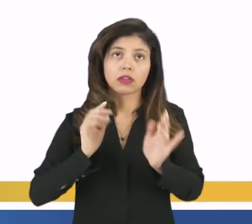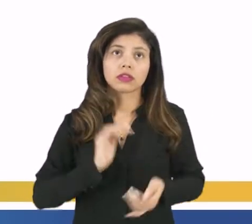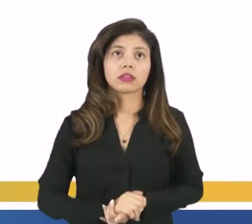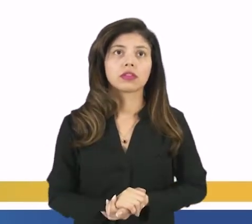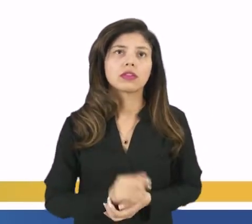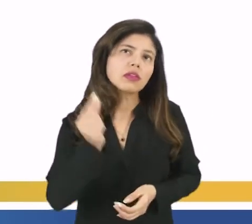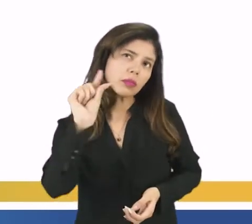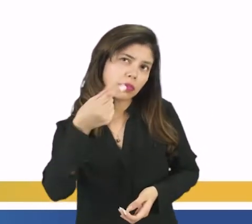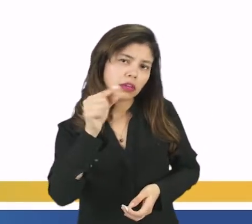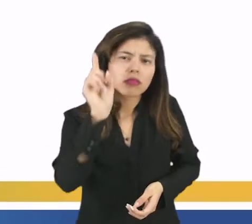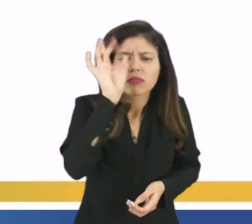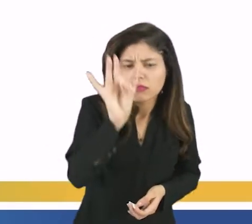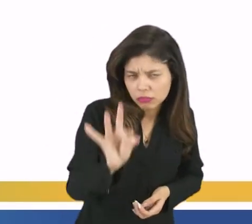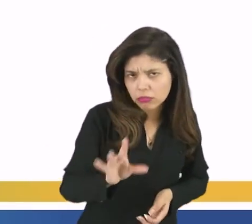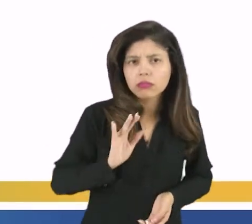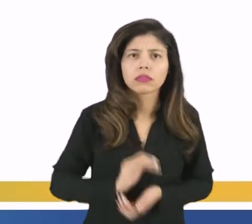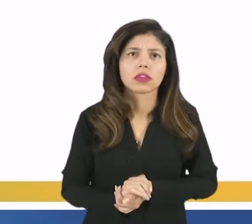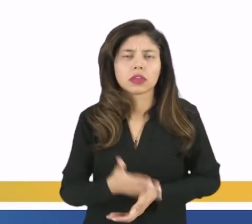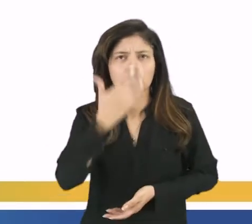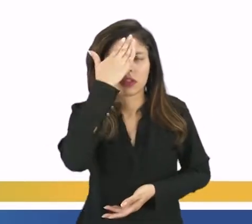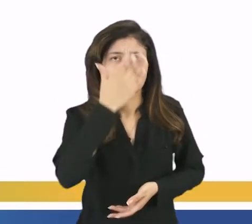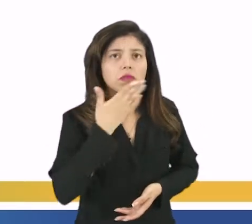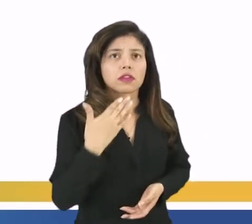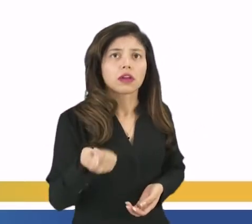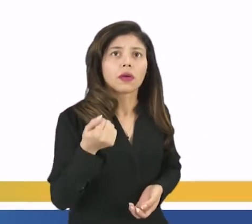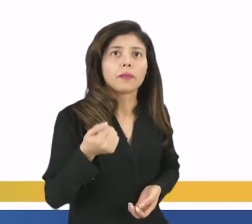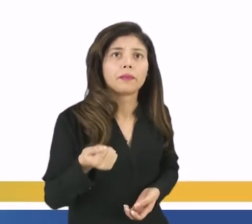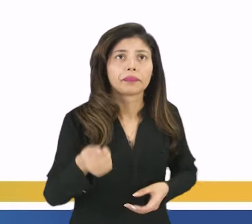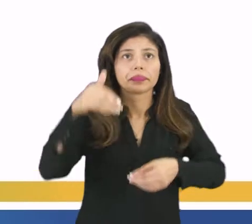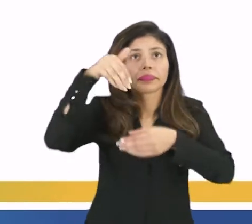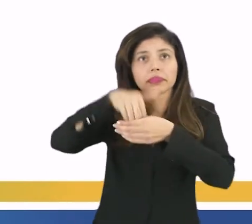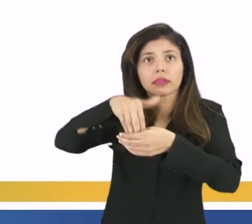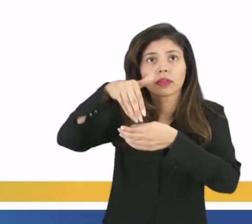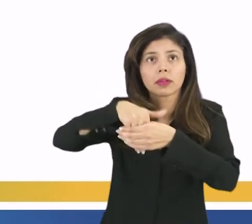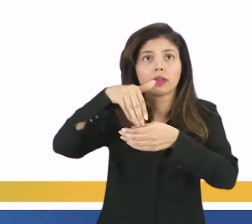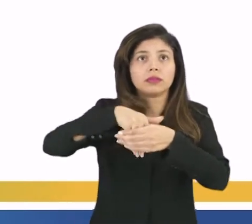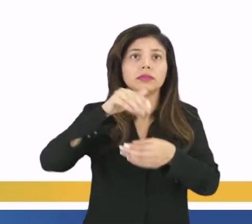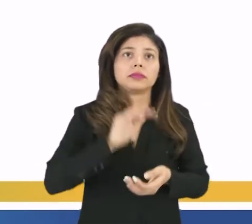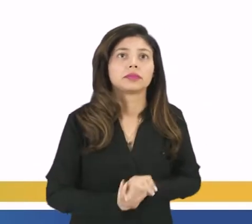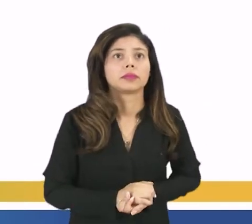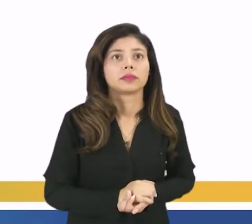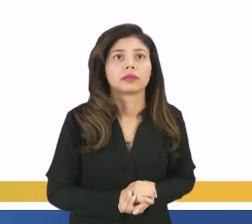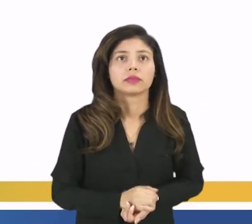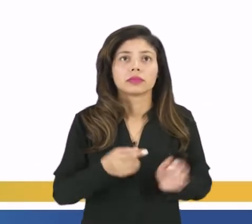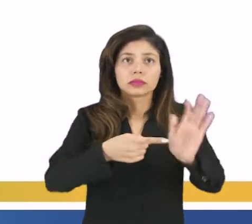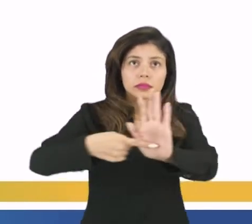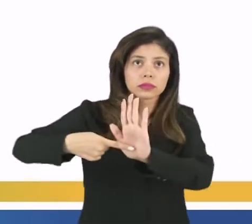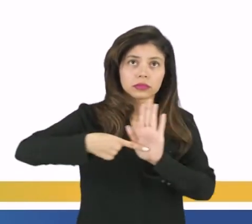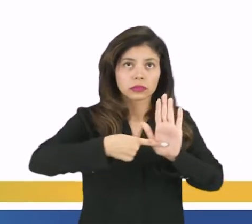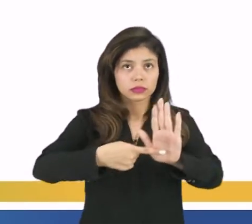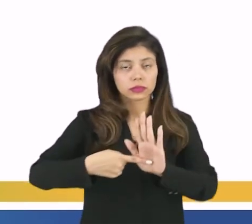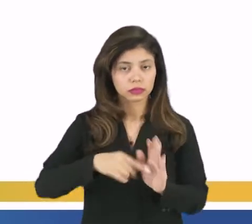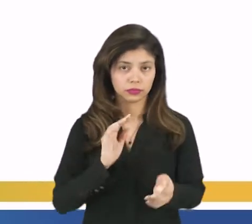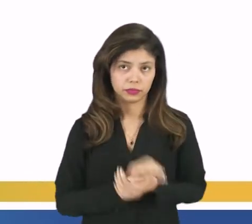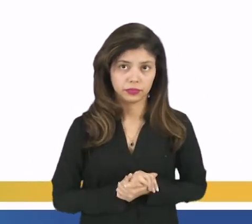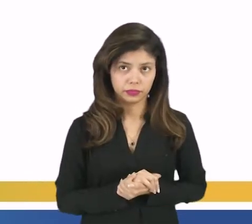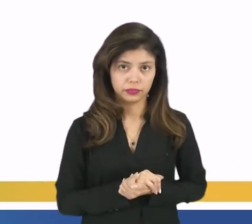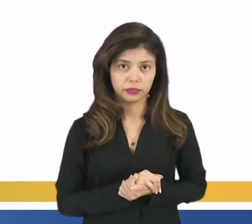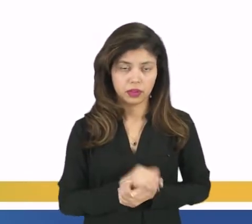por um pequeno detalhe. Entenda melhor, o prebicito, ele é apresentado pela